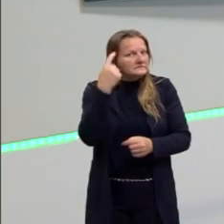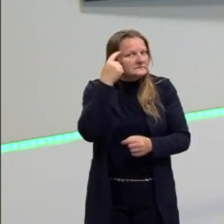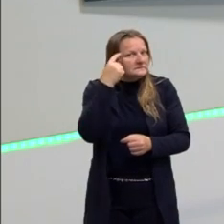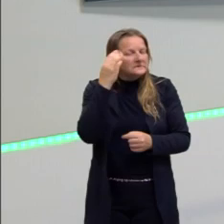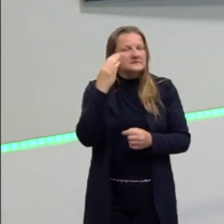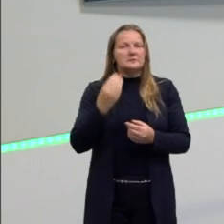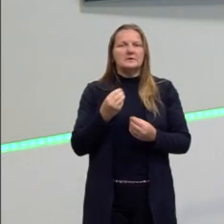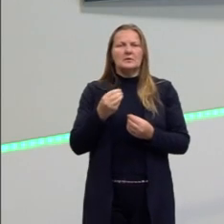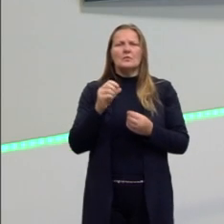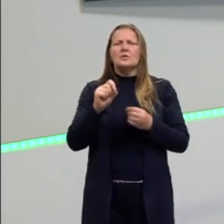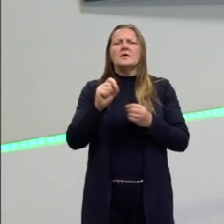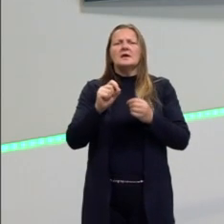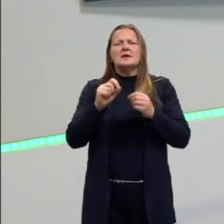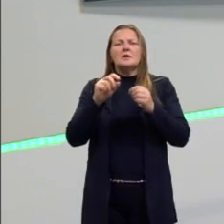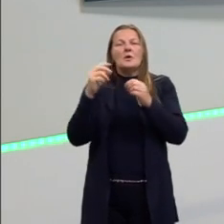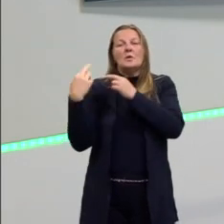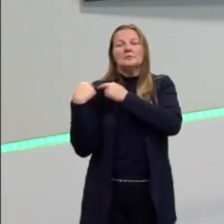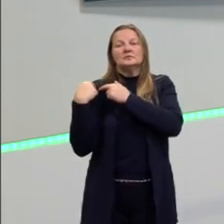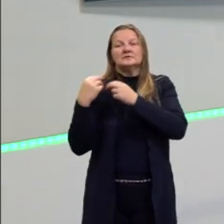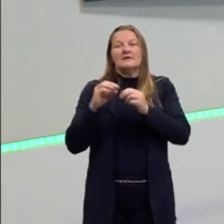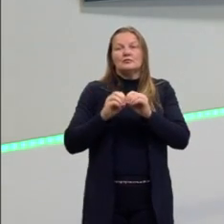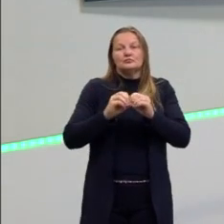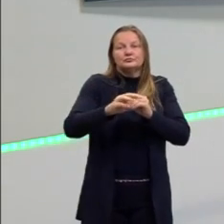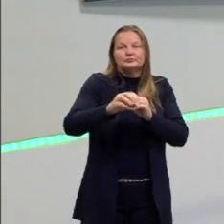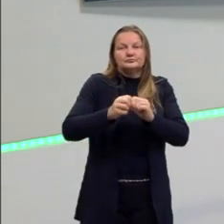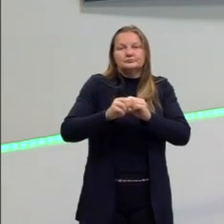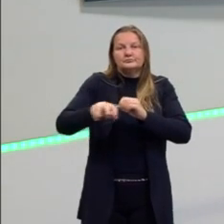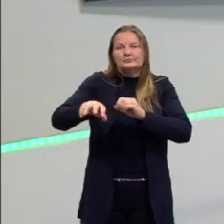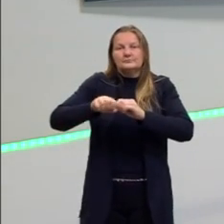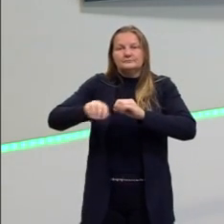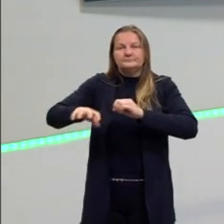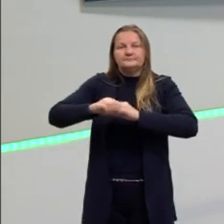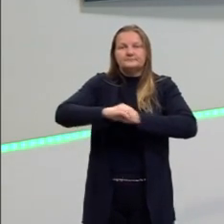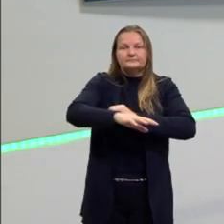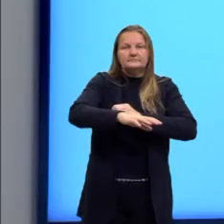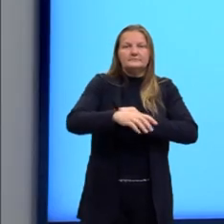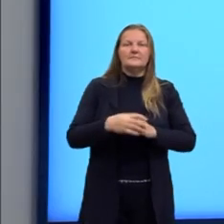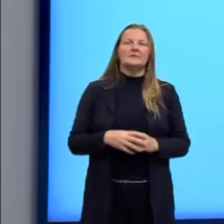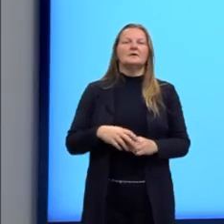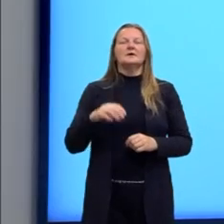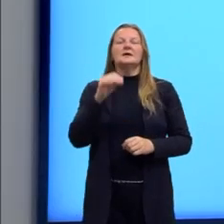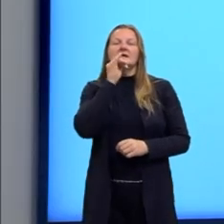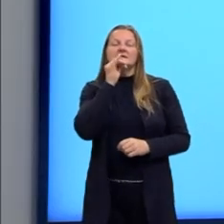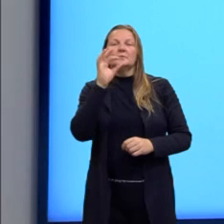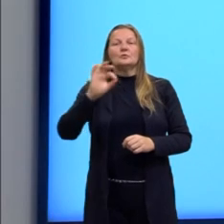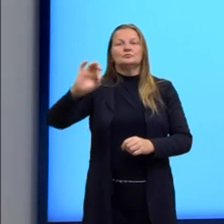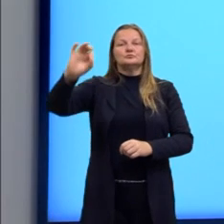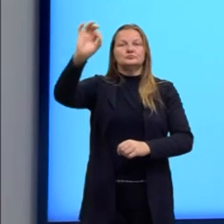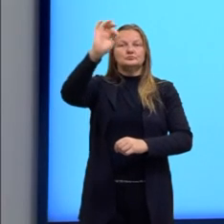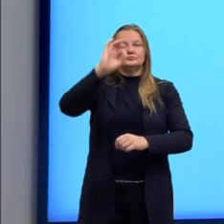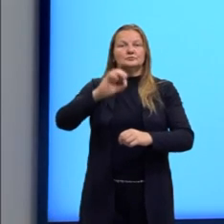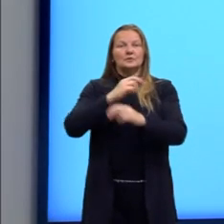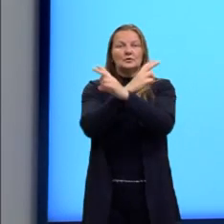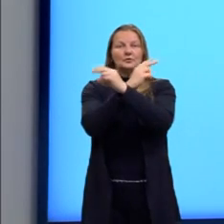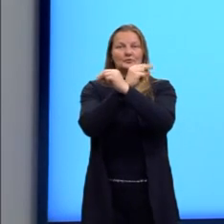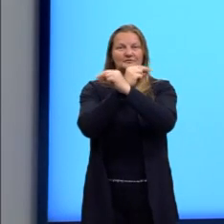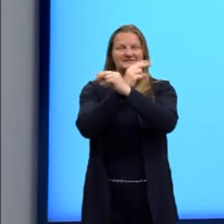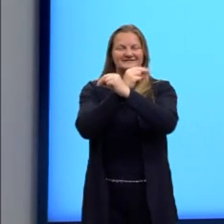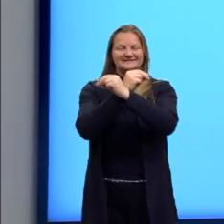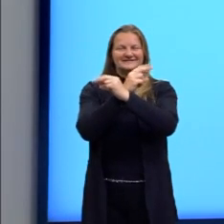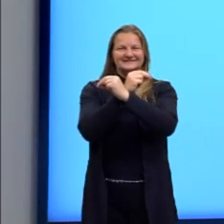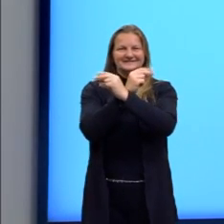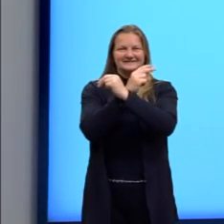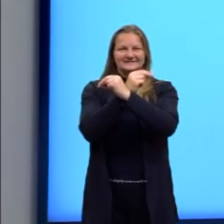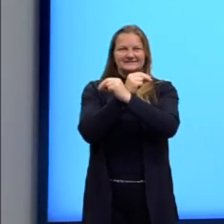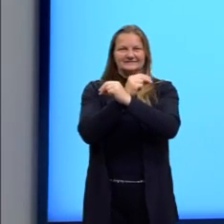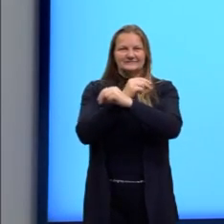quem é que vai transmitir essa doença. Então, por exemplo, o mosquito, a Aedes aegypti, que vai